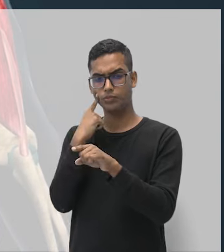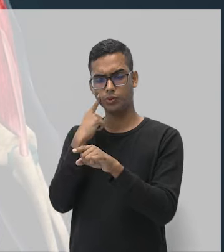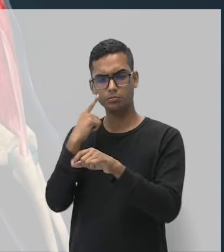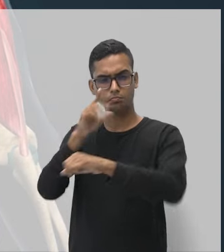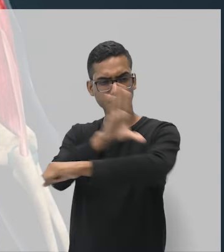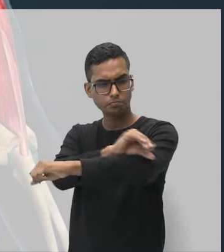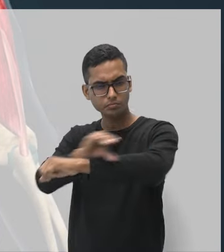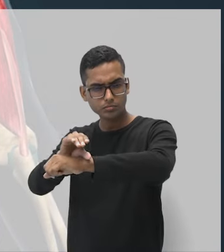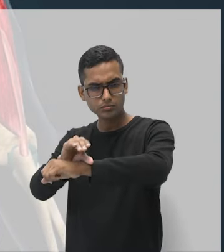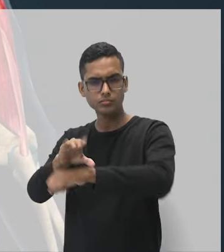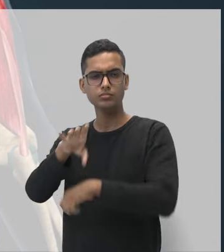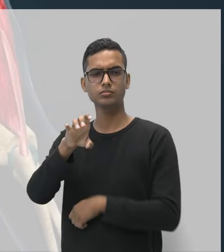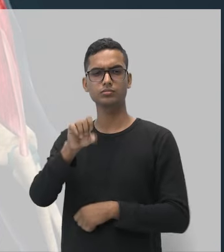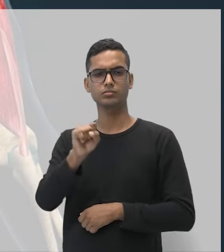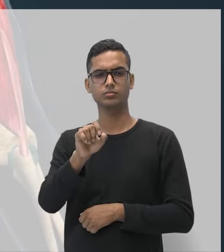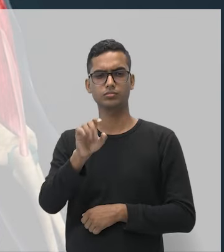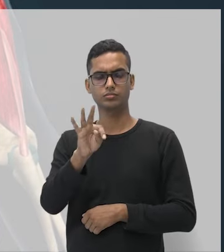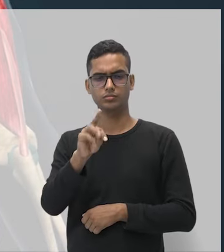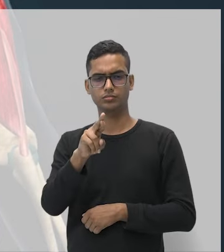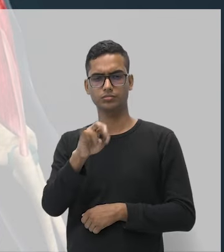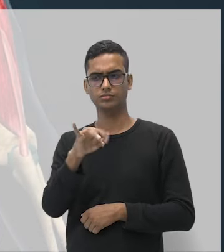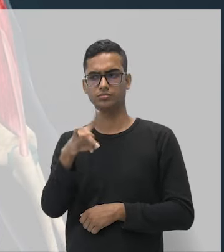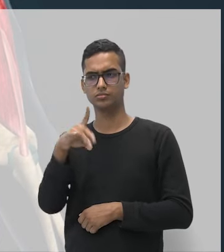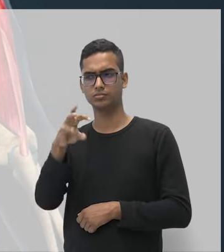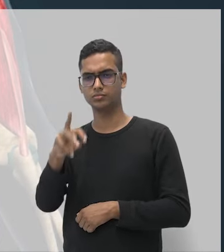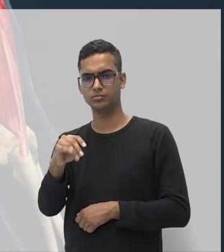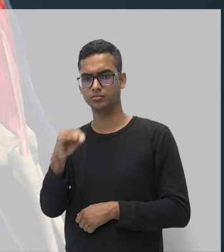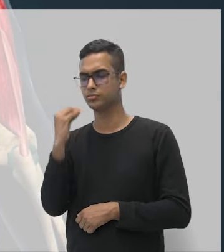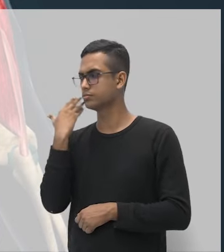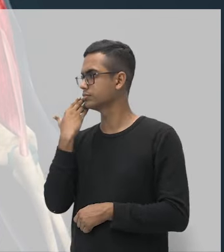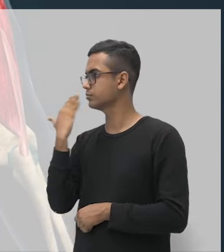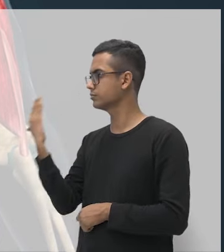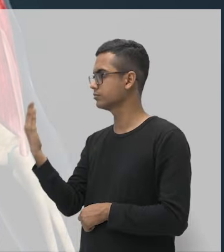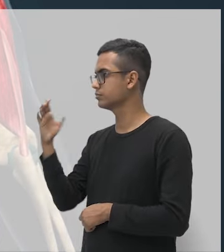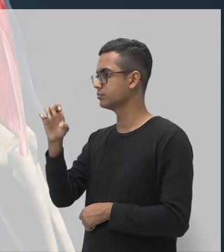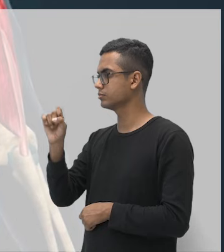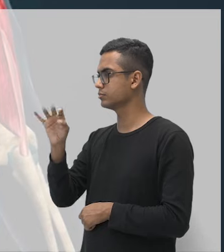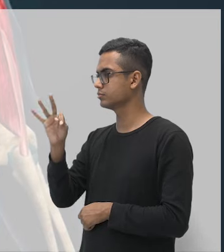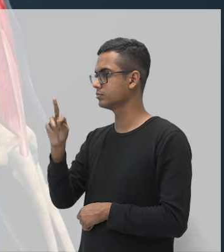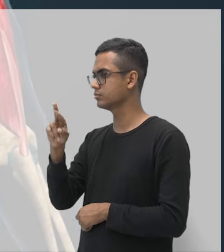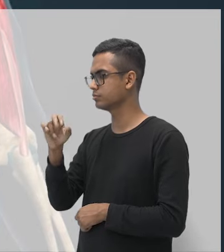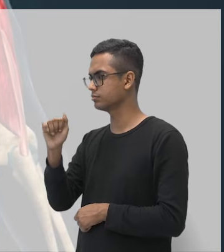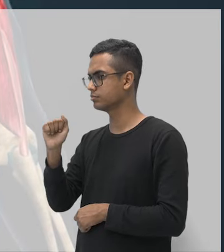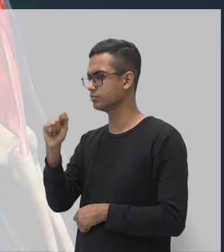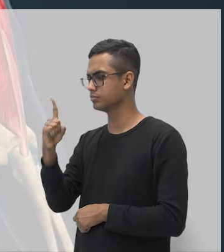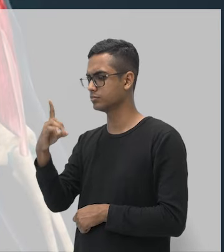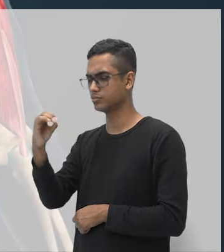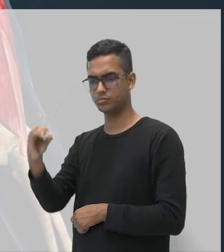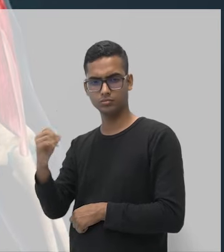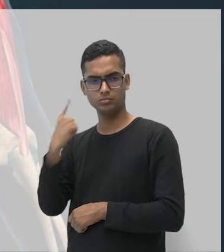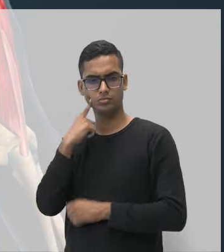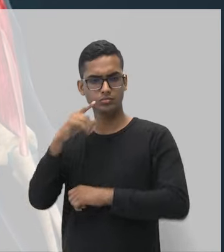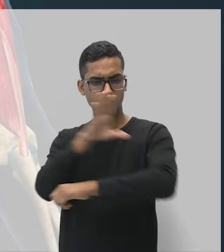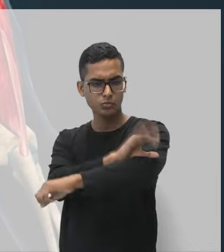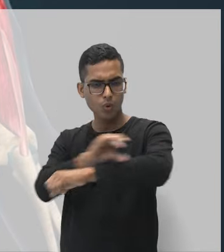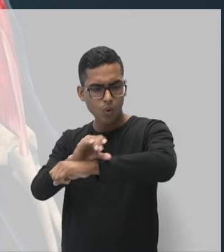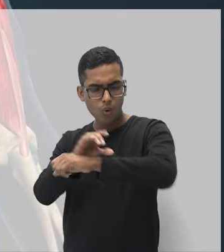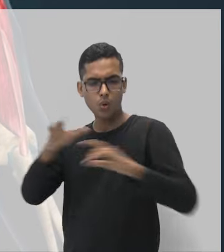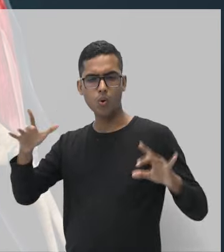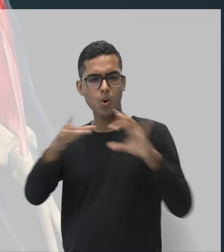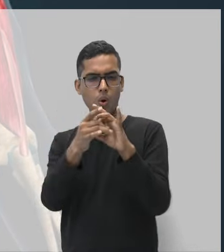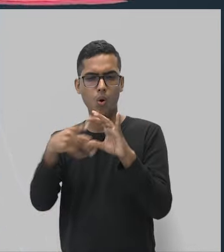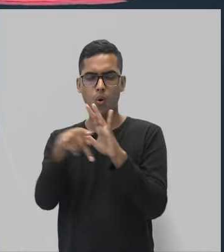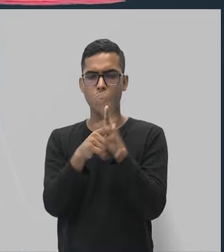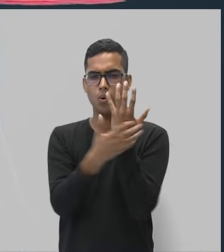esquelético, como a professora disse, fazendo a ligação dos músculos com os